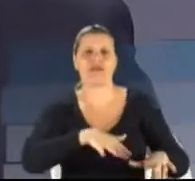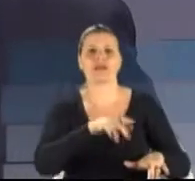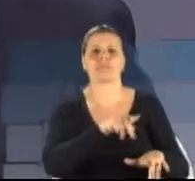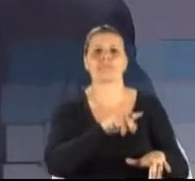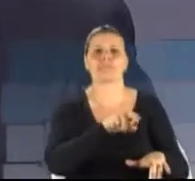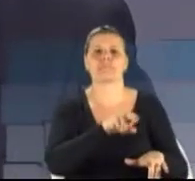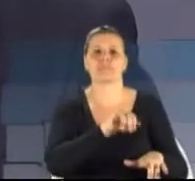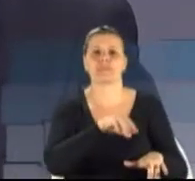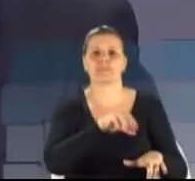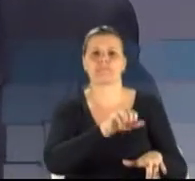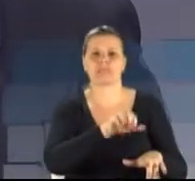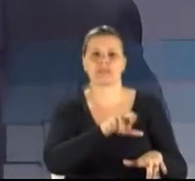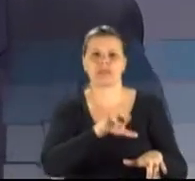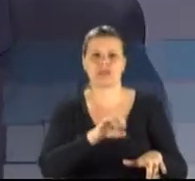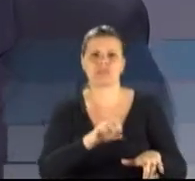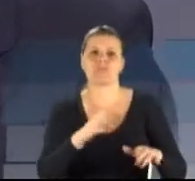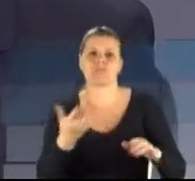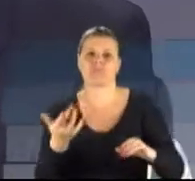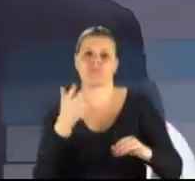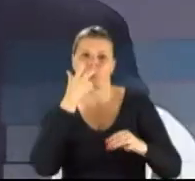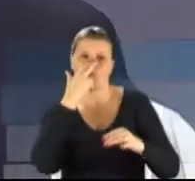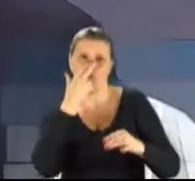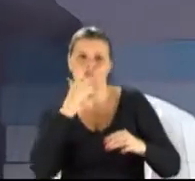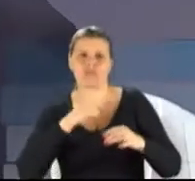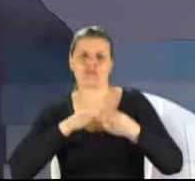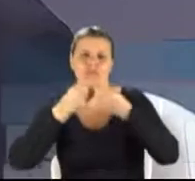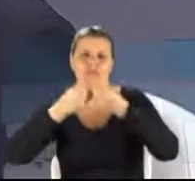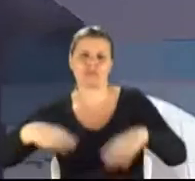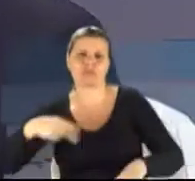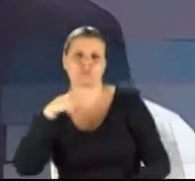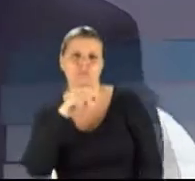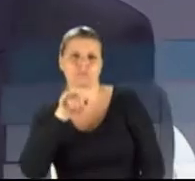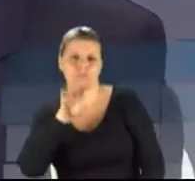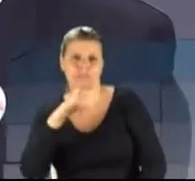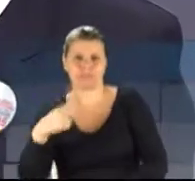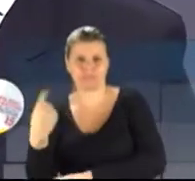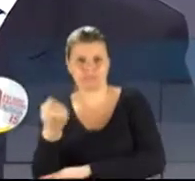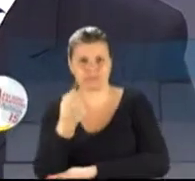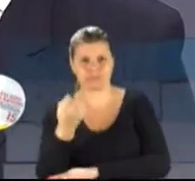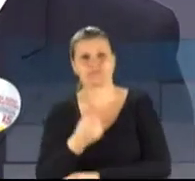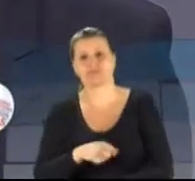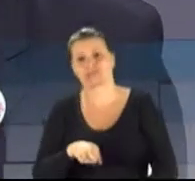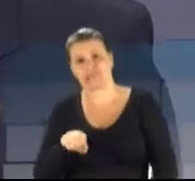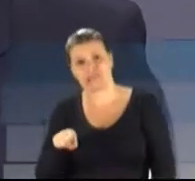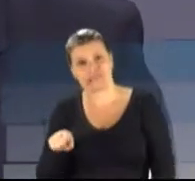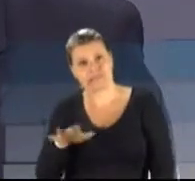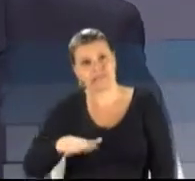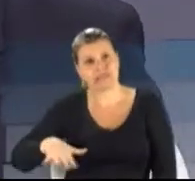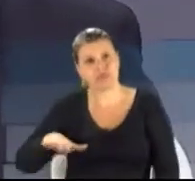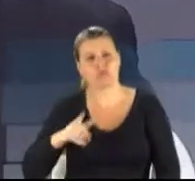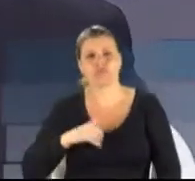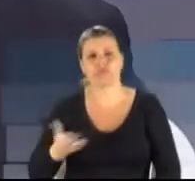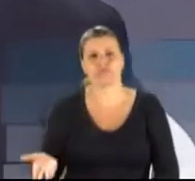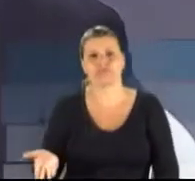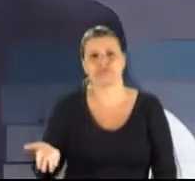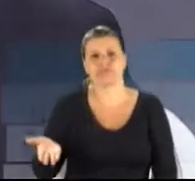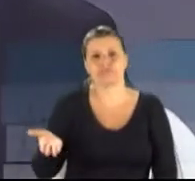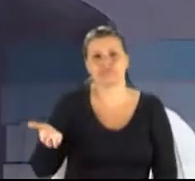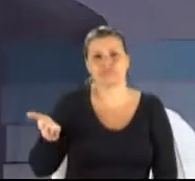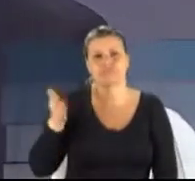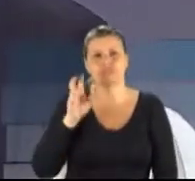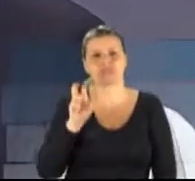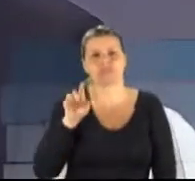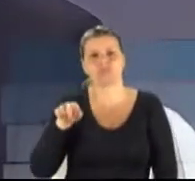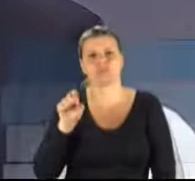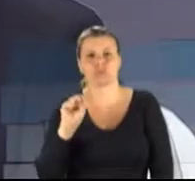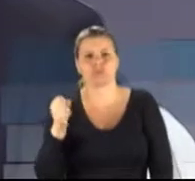afetou o PIB do Rio Grande do Sul. E este mesmo setor cresceu 5,8%, que gerou